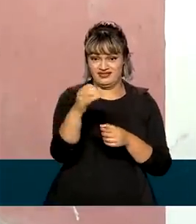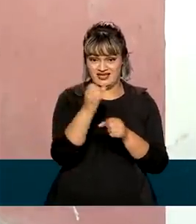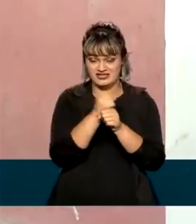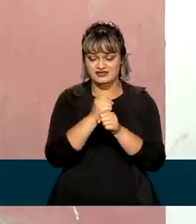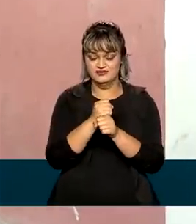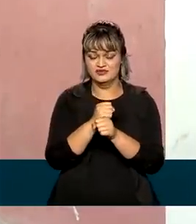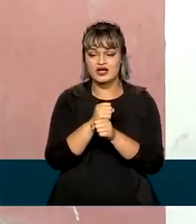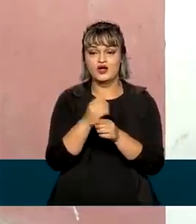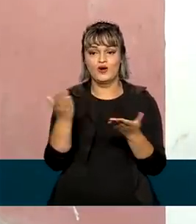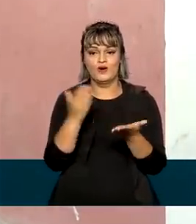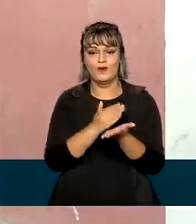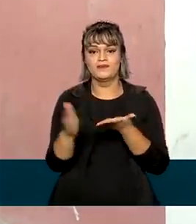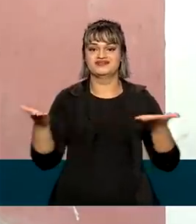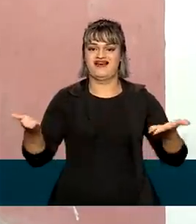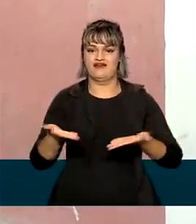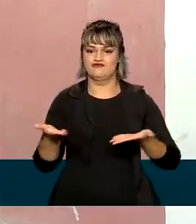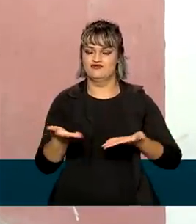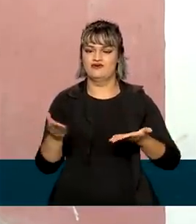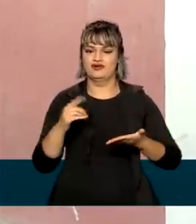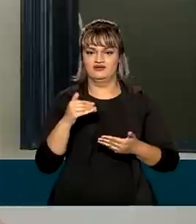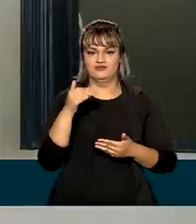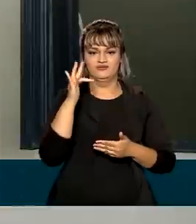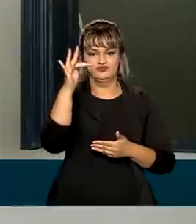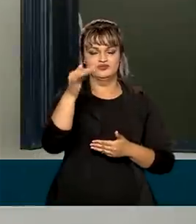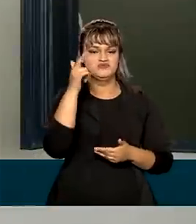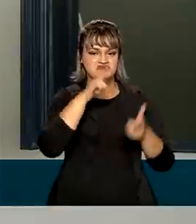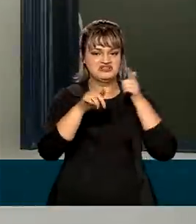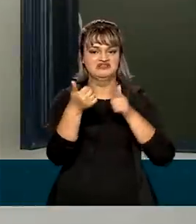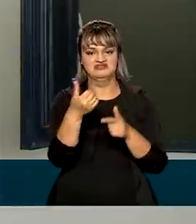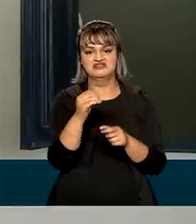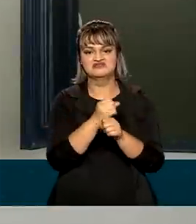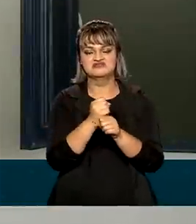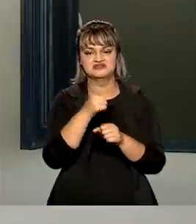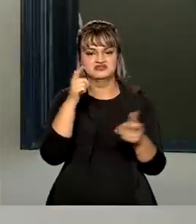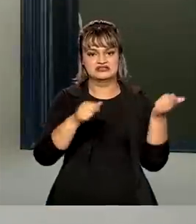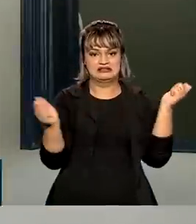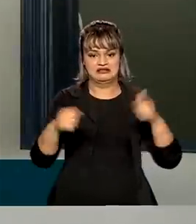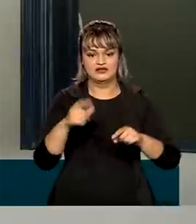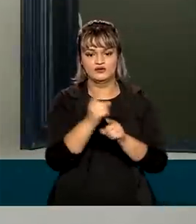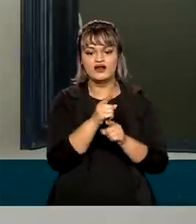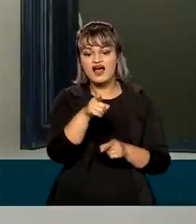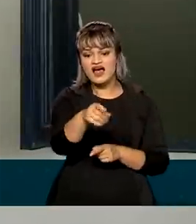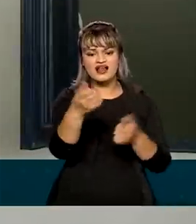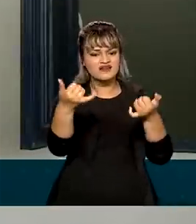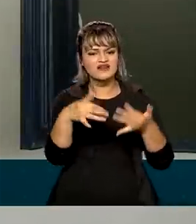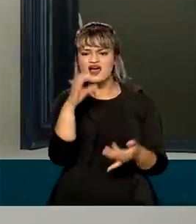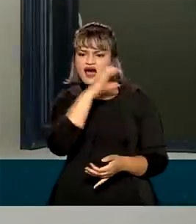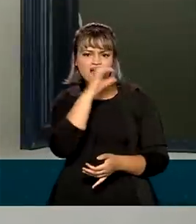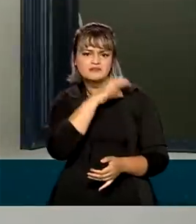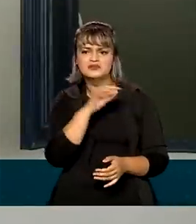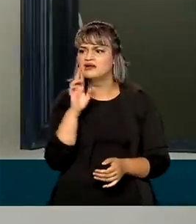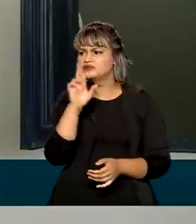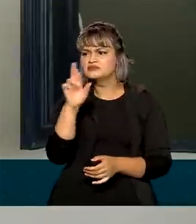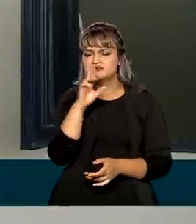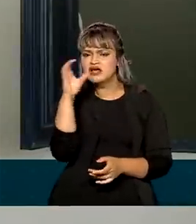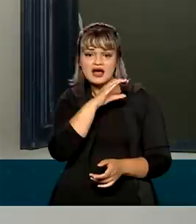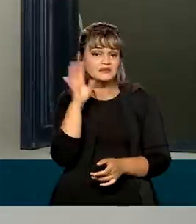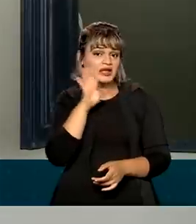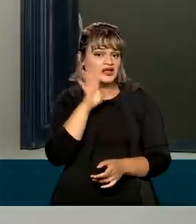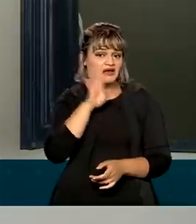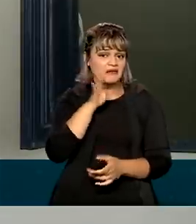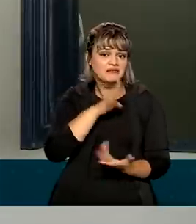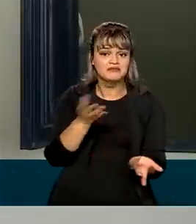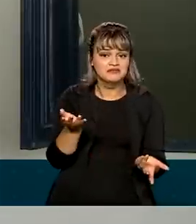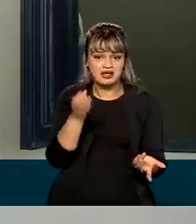dos dados levantados por nós agora em 2022. É muito importante, né? É rapidinho, gente. Rapidinho, é legal,